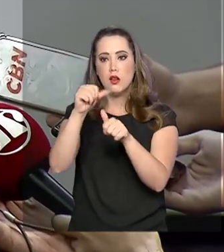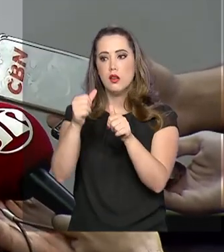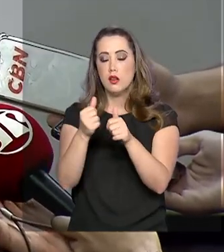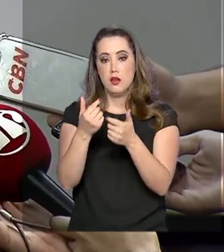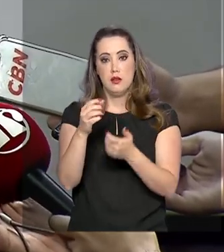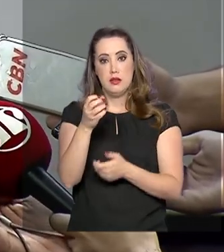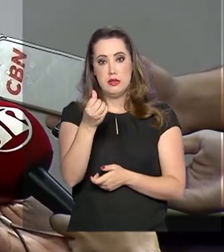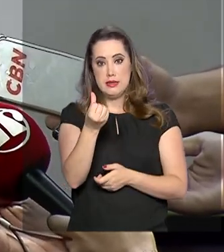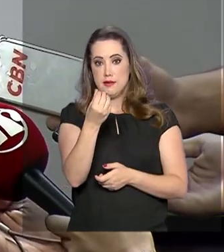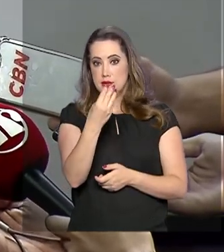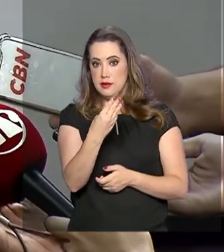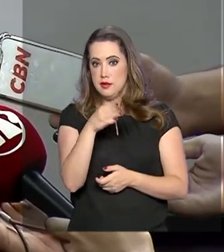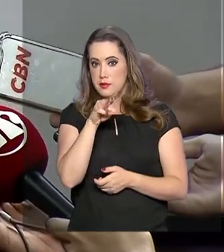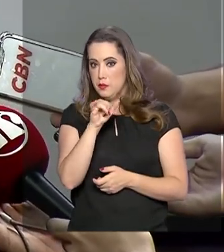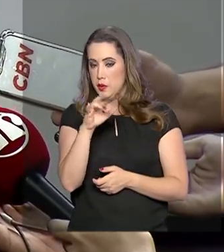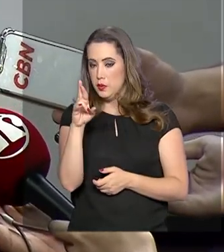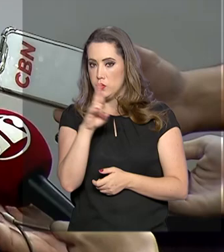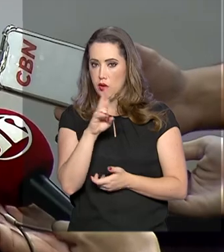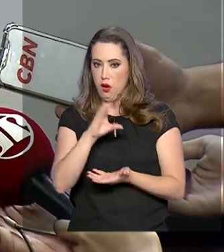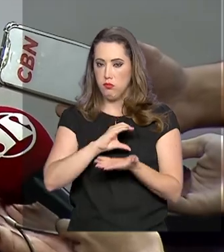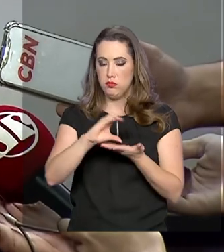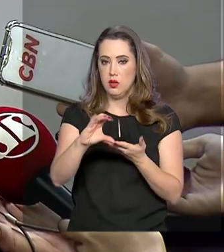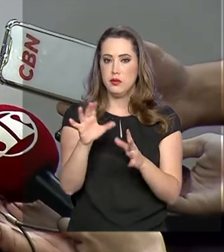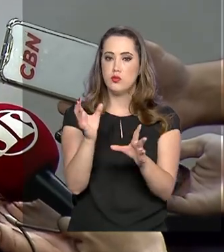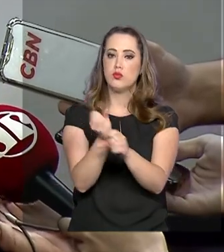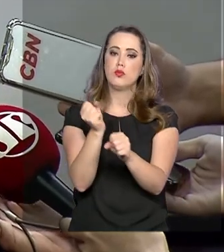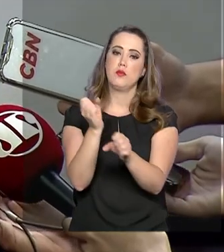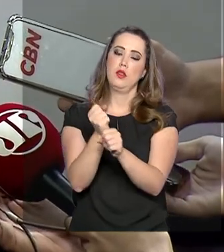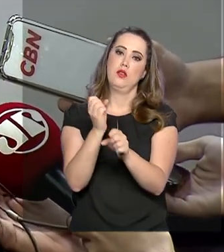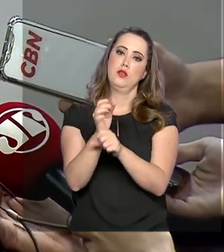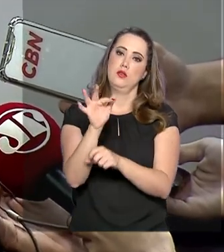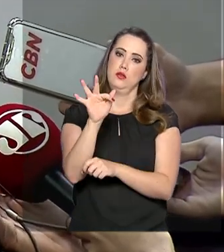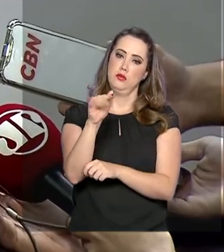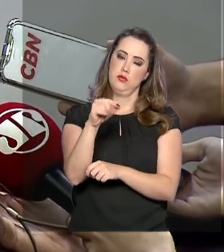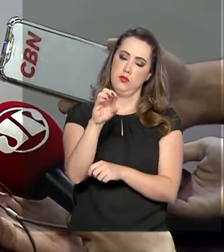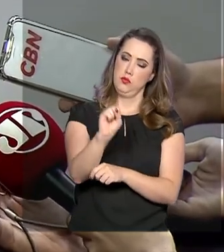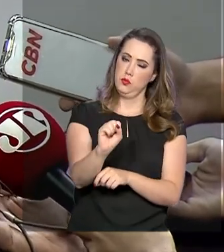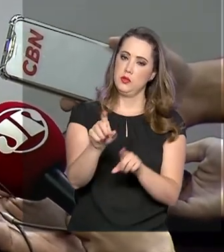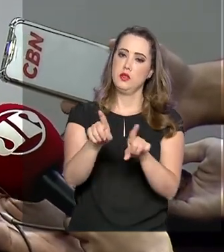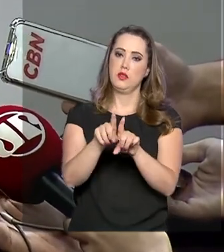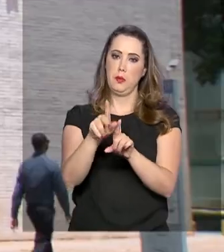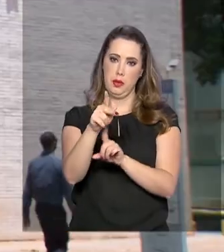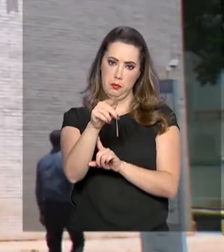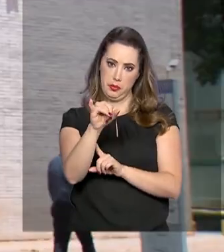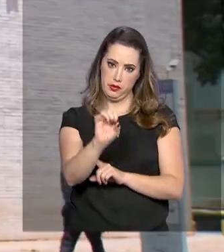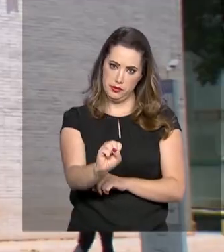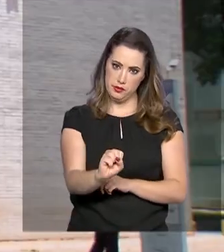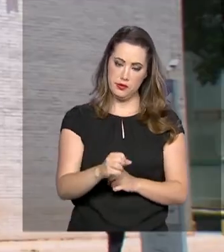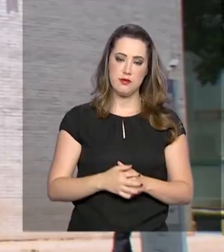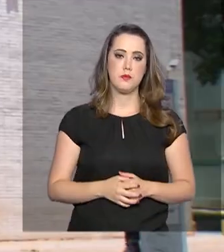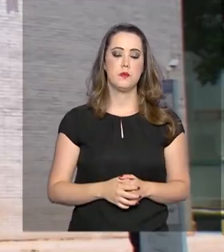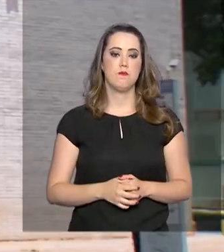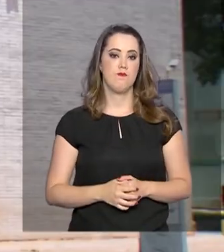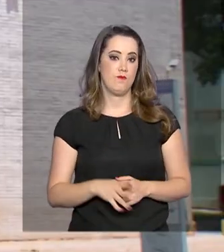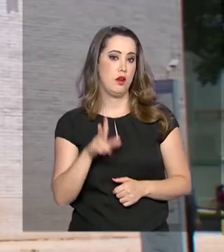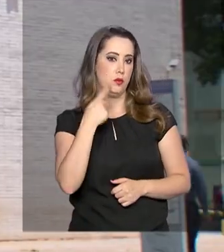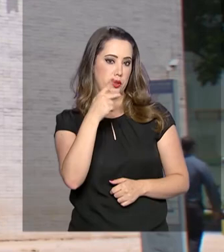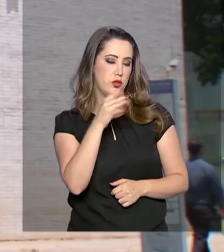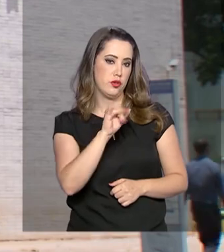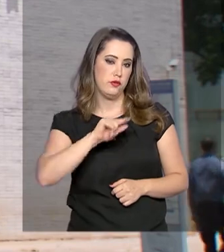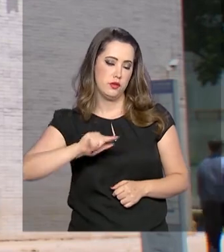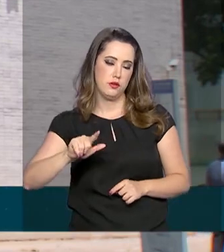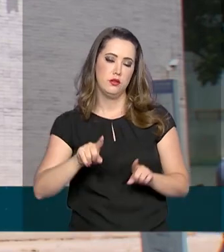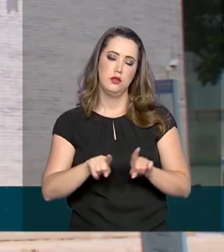63 bilhões de reais quando somados FGTS e PIS-PASEP. A política fiscal também foi